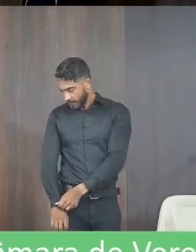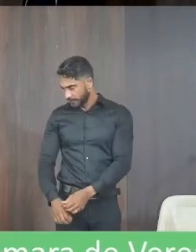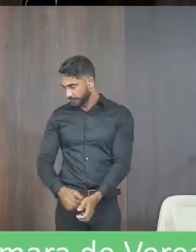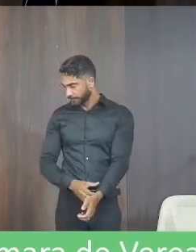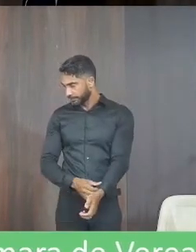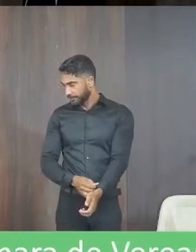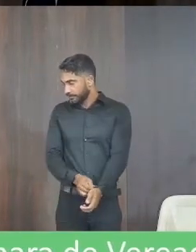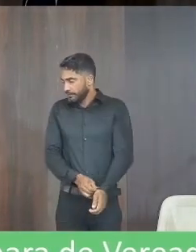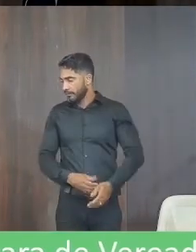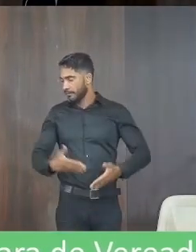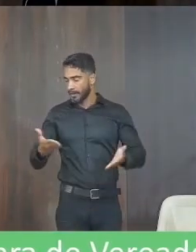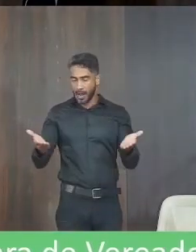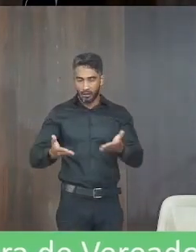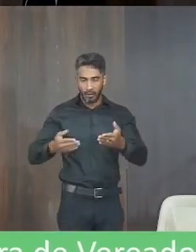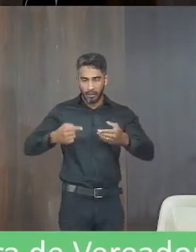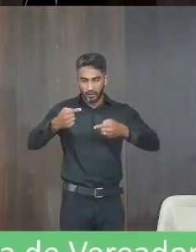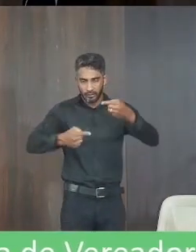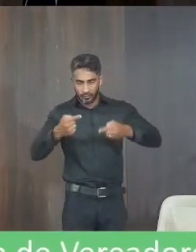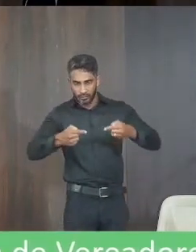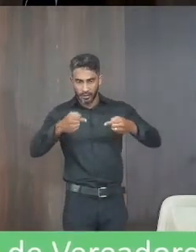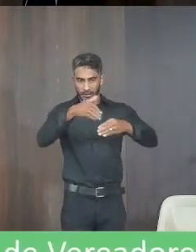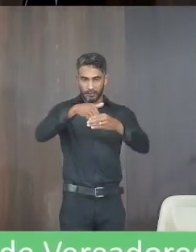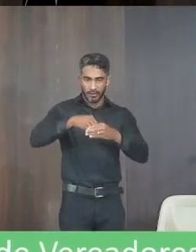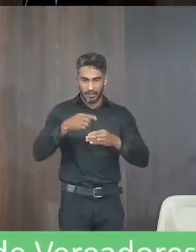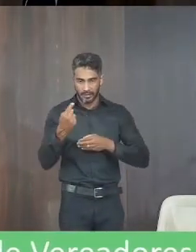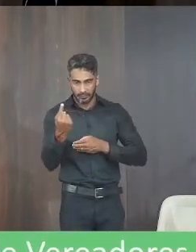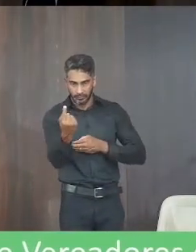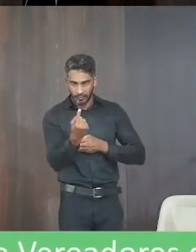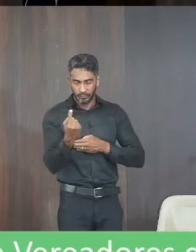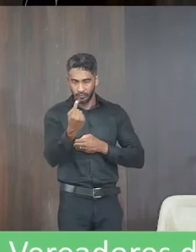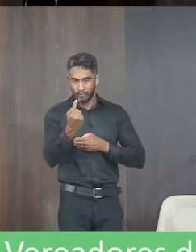Passaremos agora para a discussão e votação em turno único